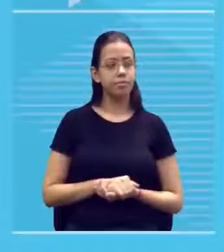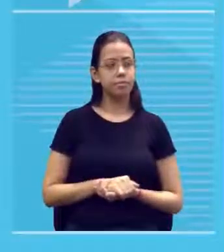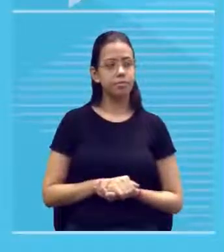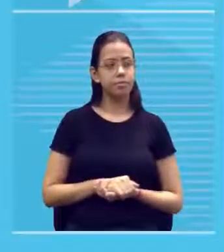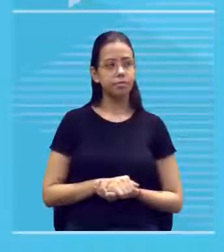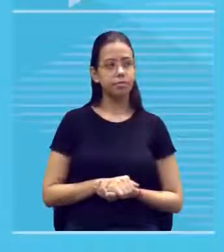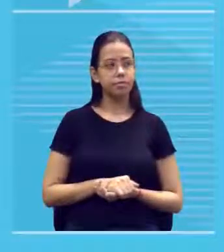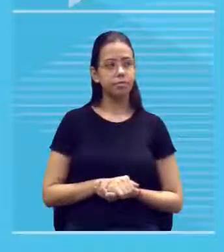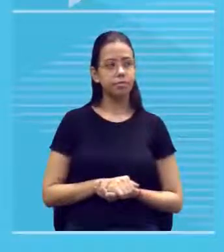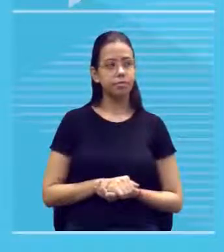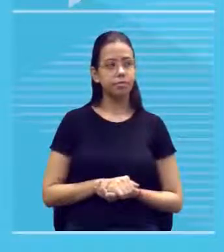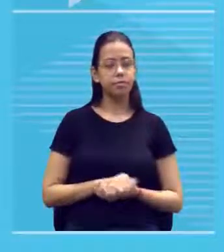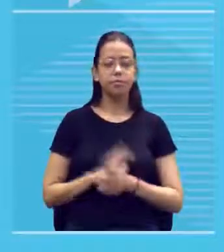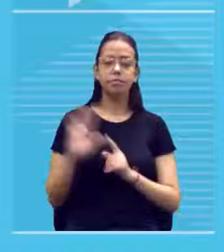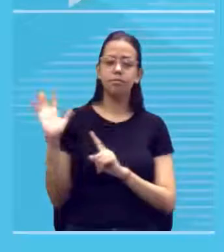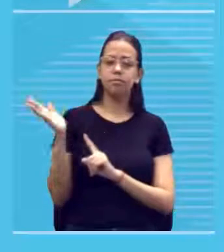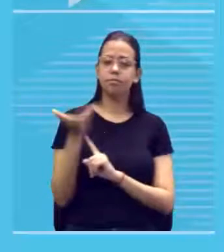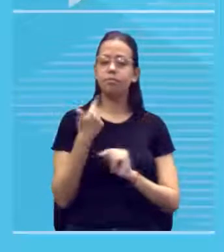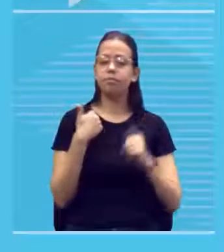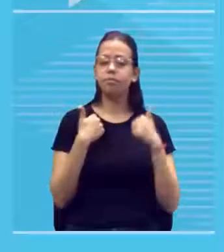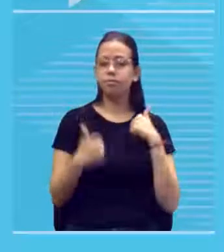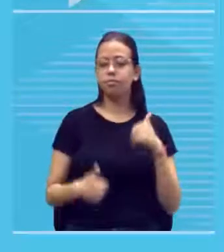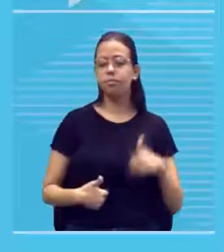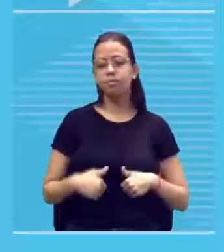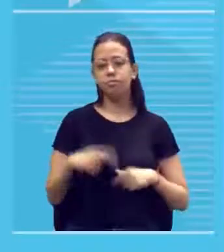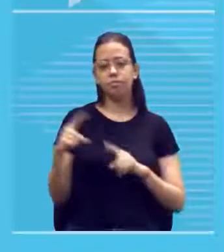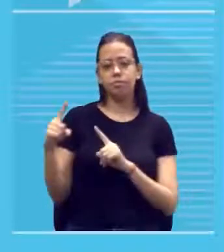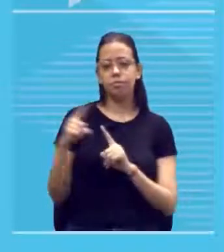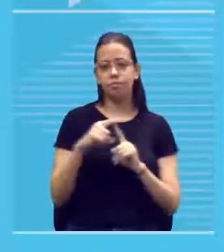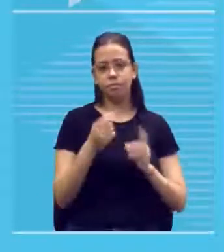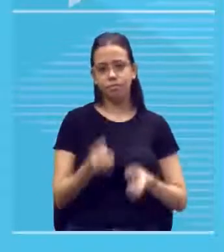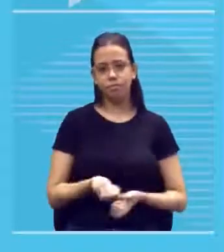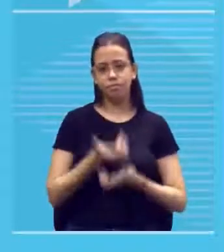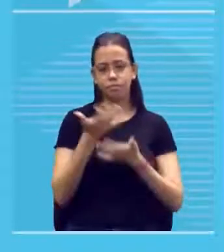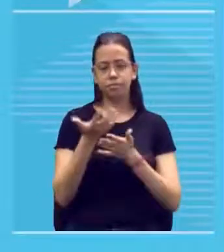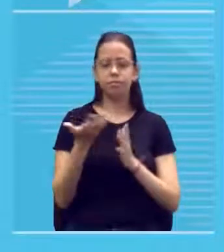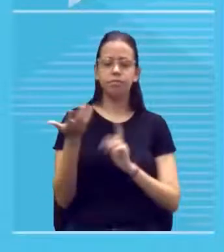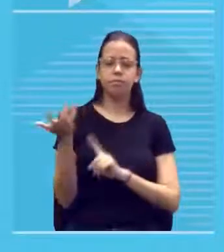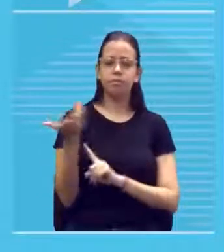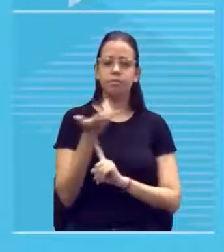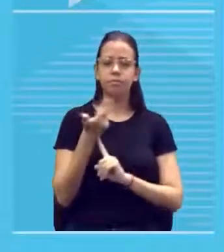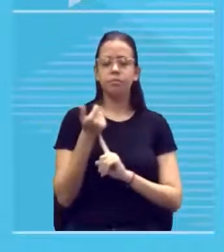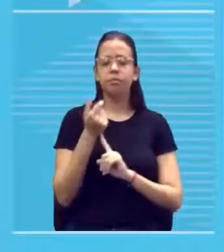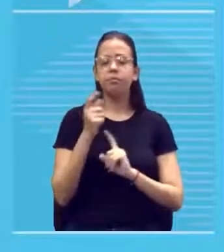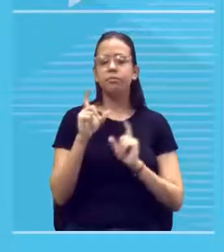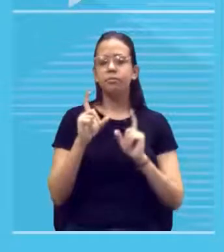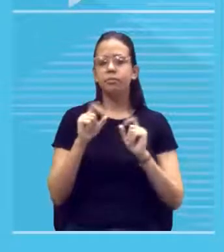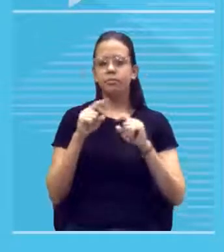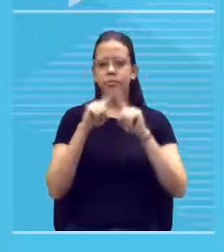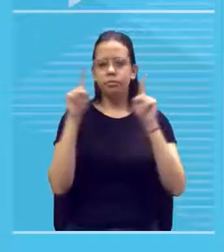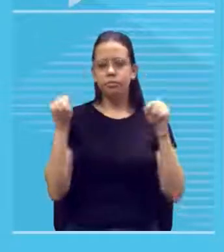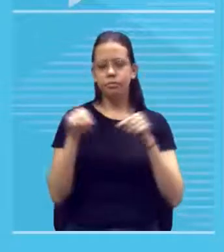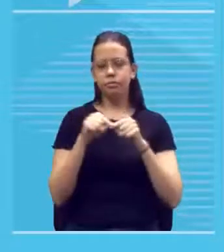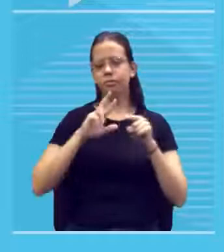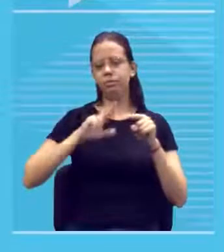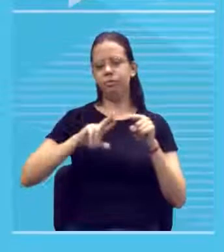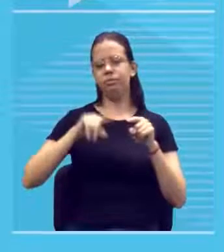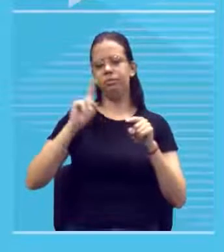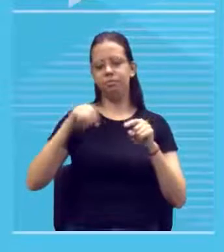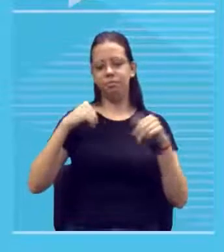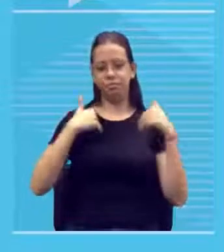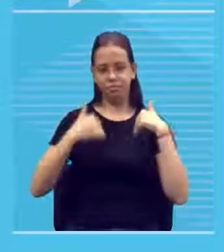arte do corpo pintura corporal é um tipo de expressão artística onde a tela utilizada pelo artista é o corpo